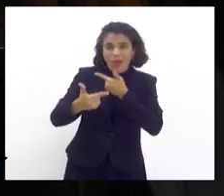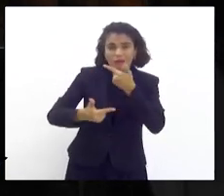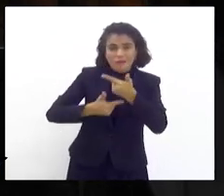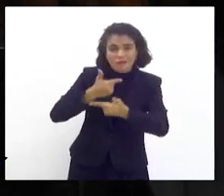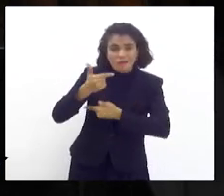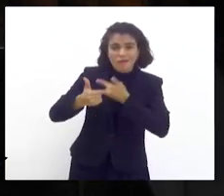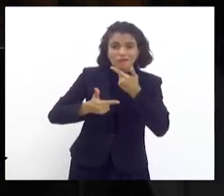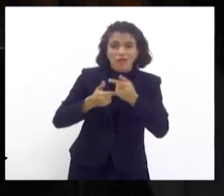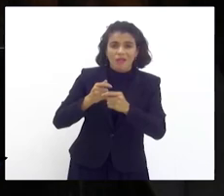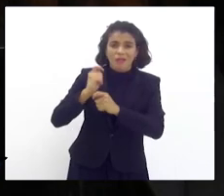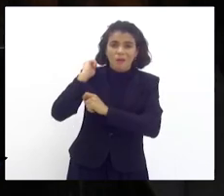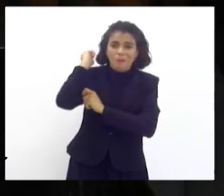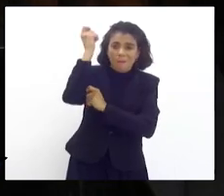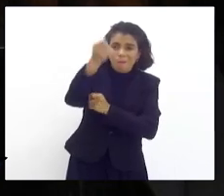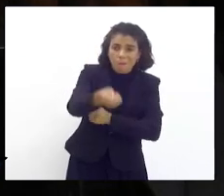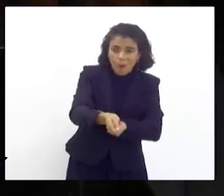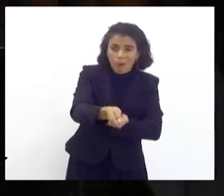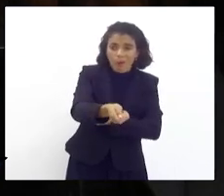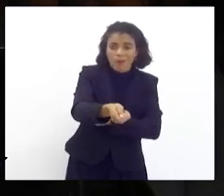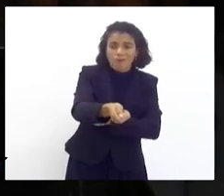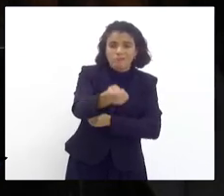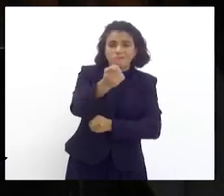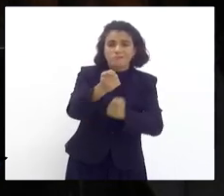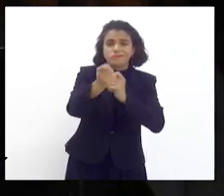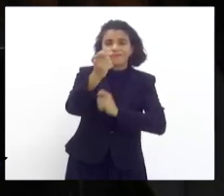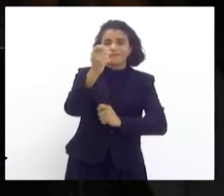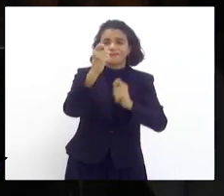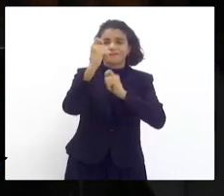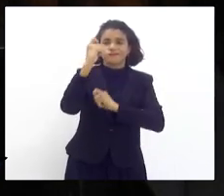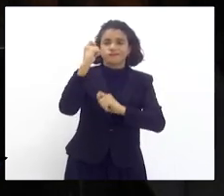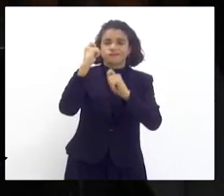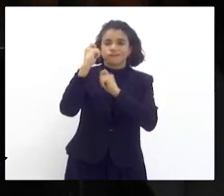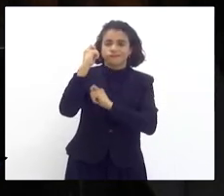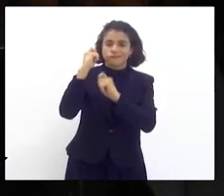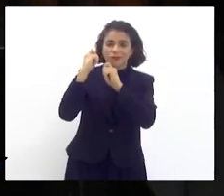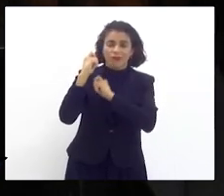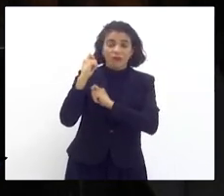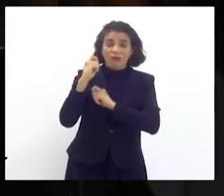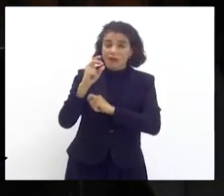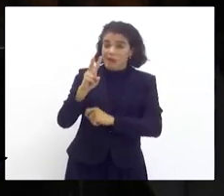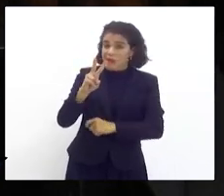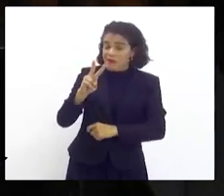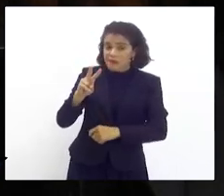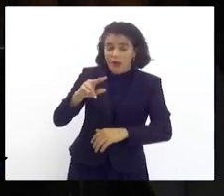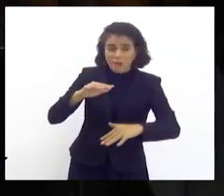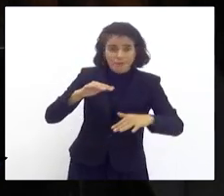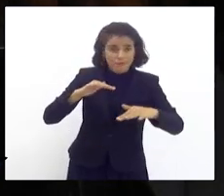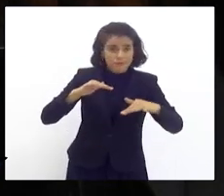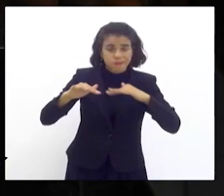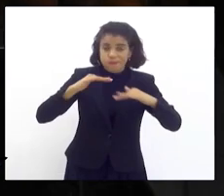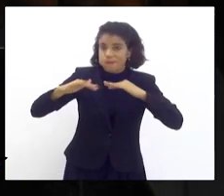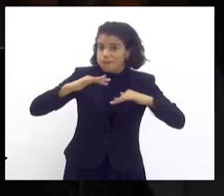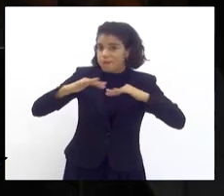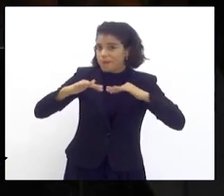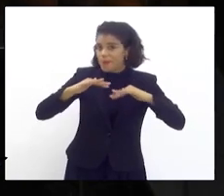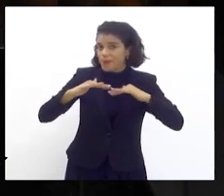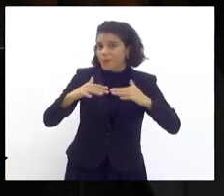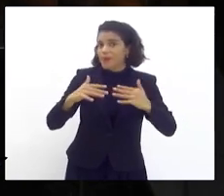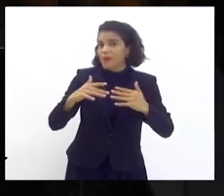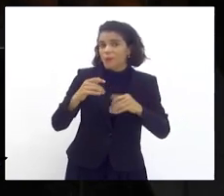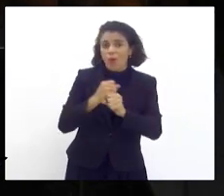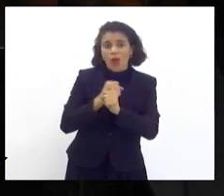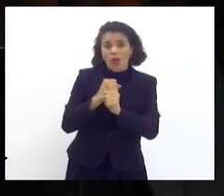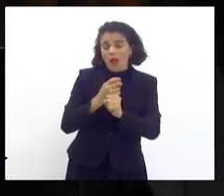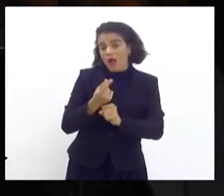pesqueira vai ficar abalado por